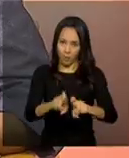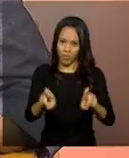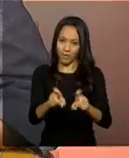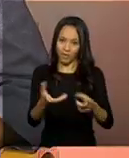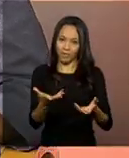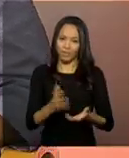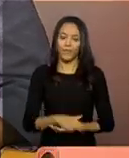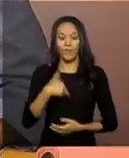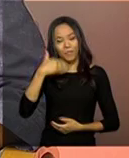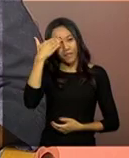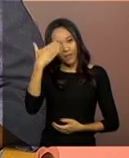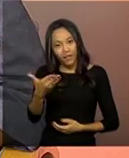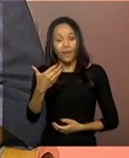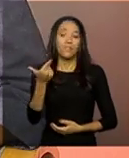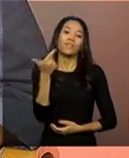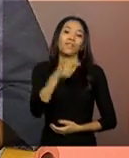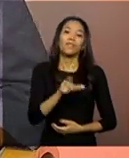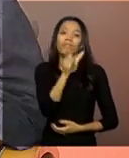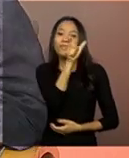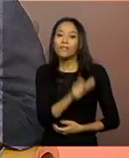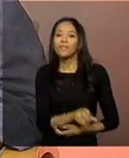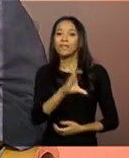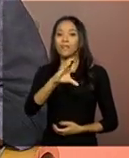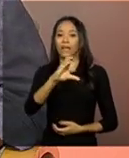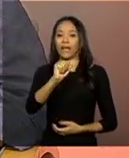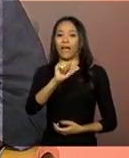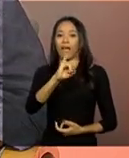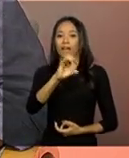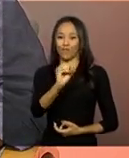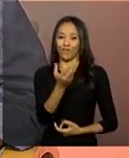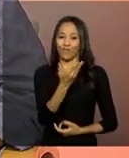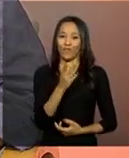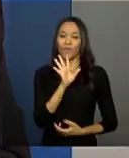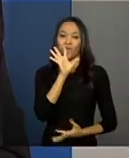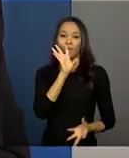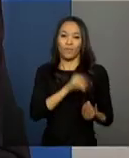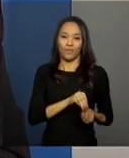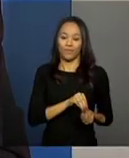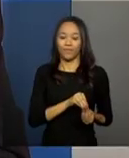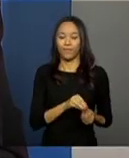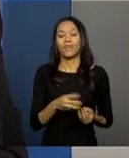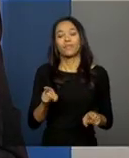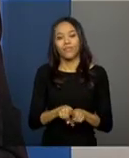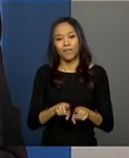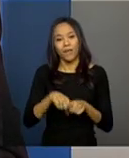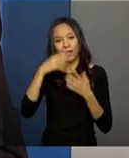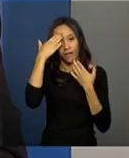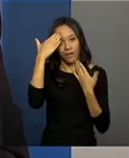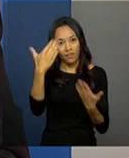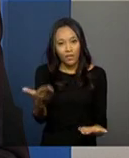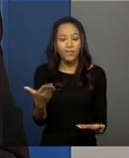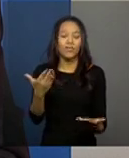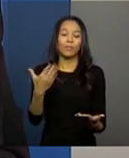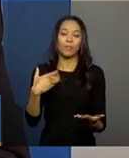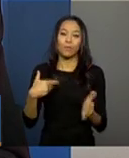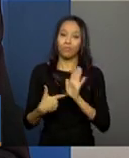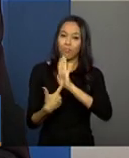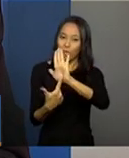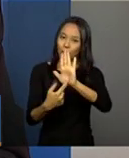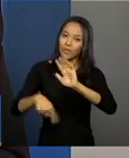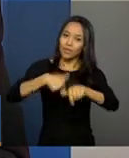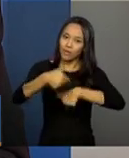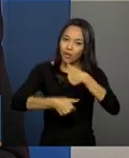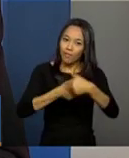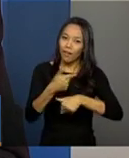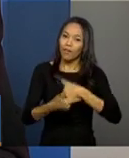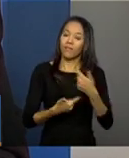obrigada. Caio, um minuto aí para essa palavra final. Eu também agradeço a oportunidade de poder mostrar esse trabalho. É